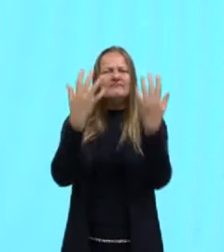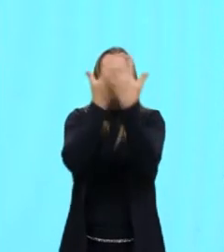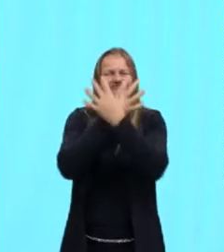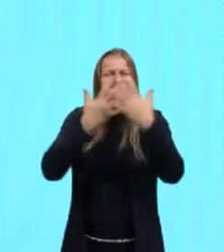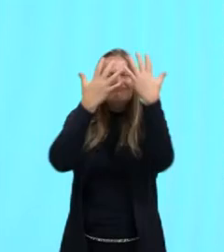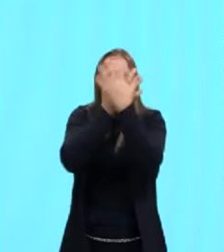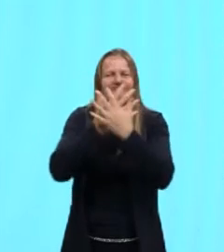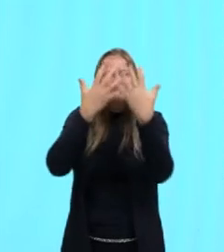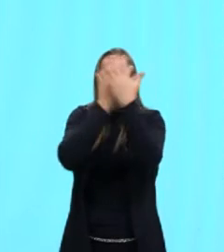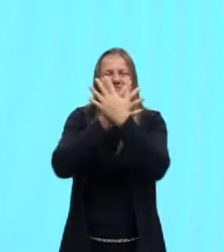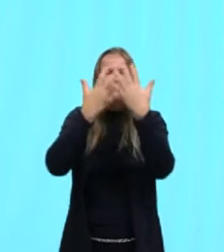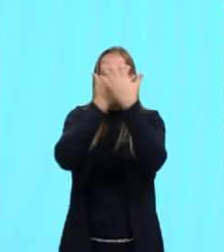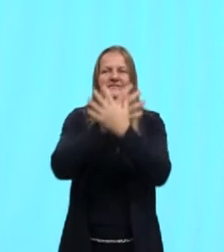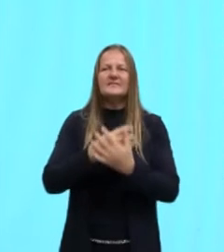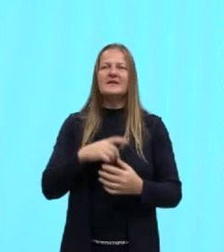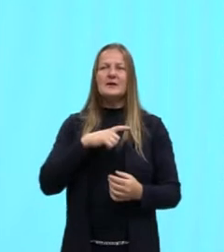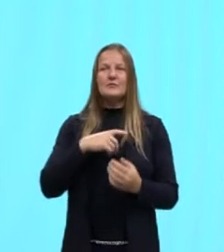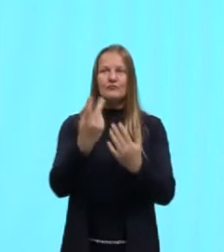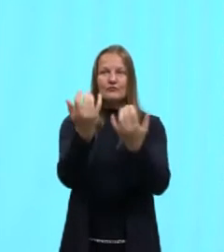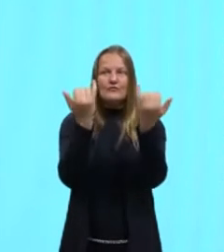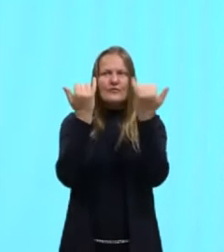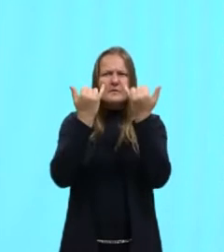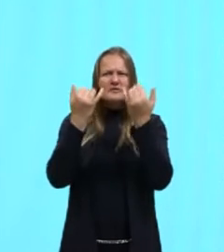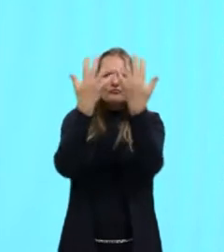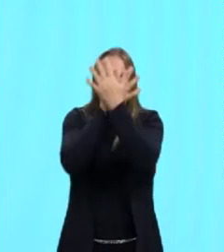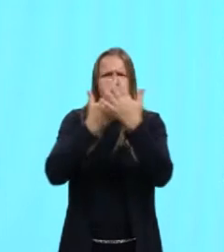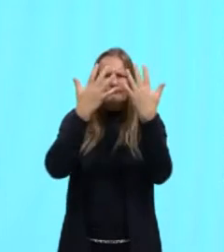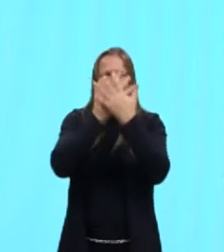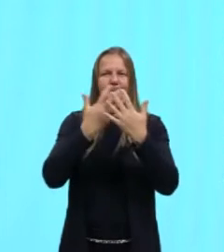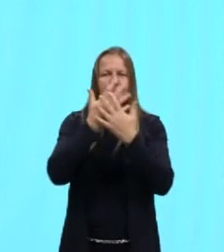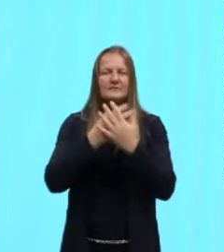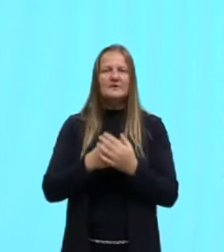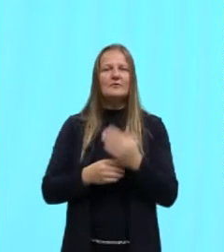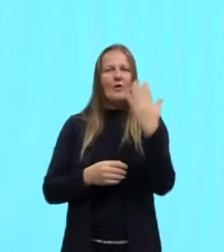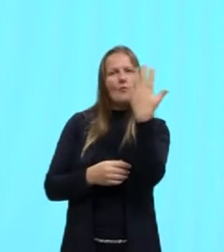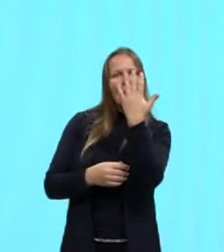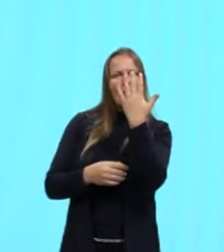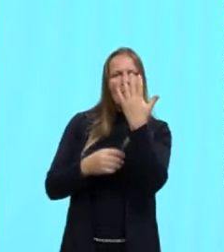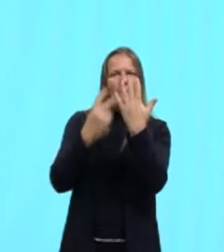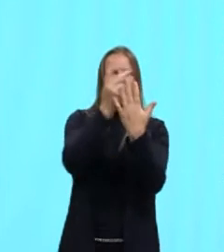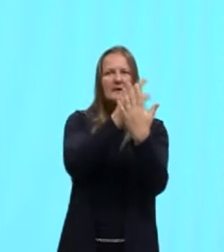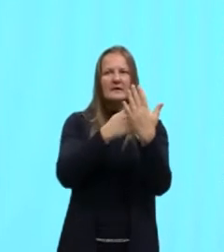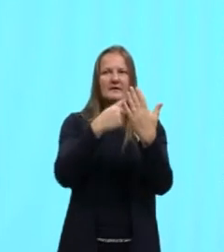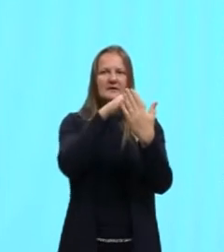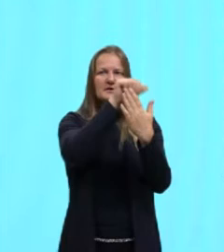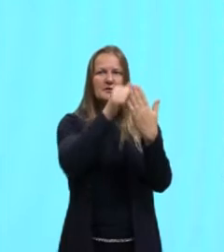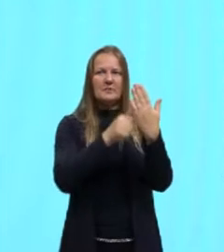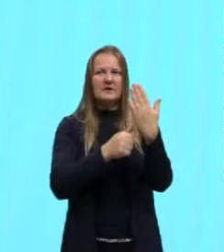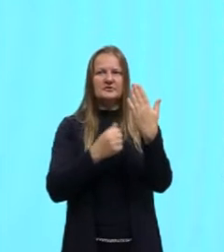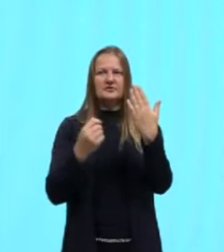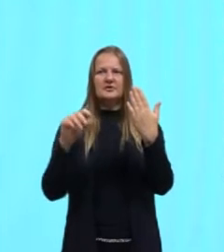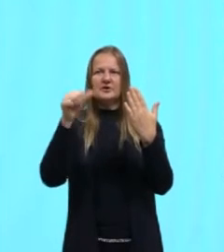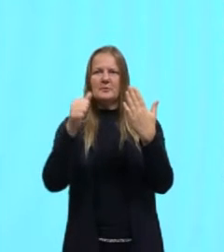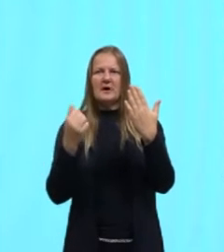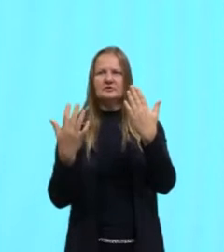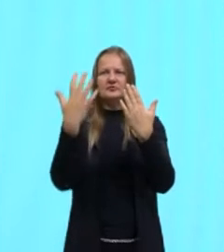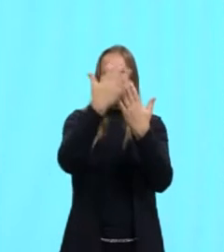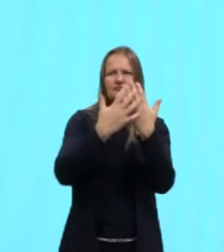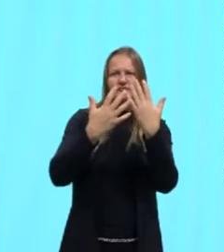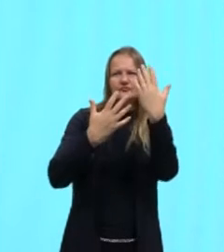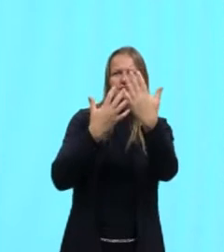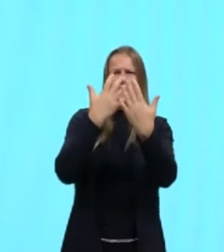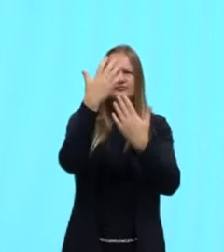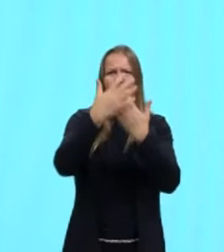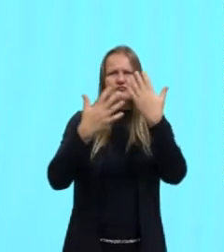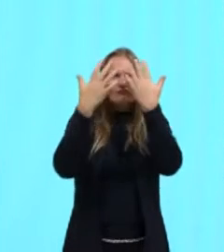visual, no sentido de sobrepor imagens, de ter várias imagens em cima